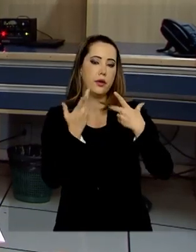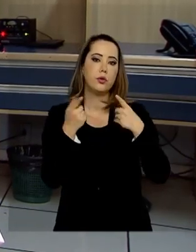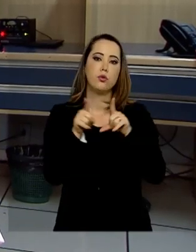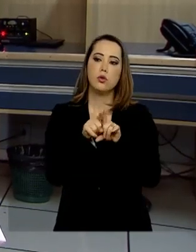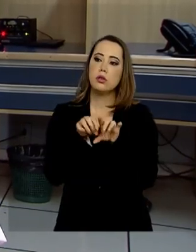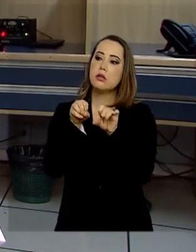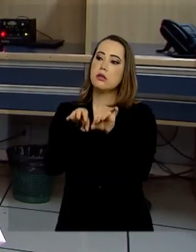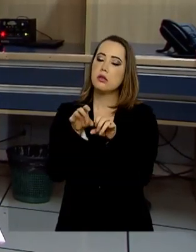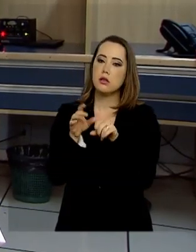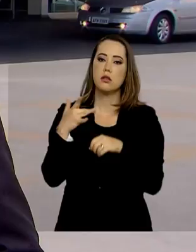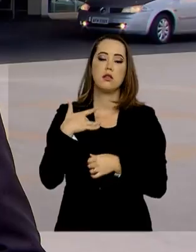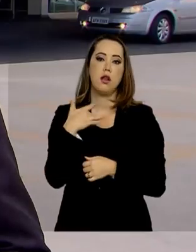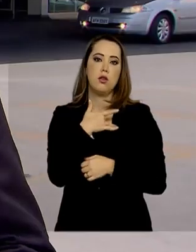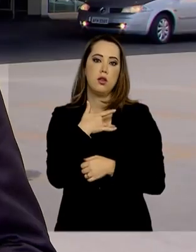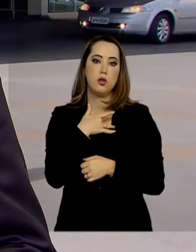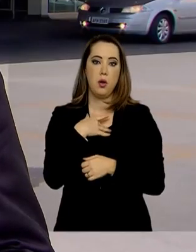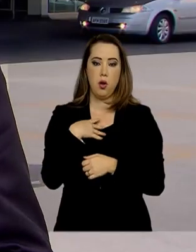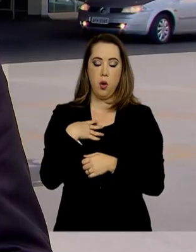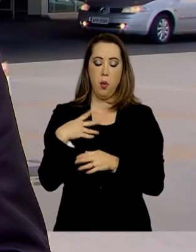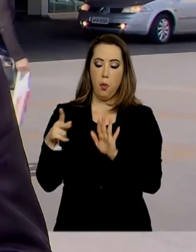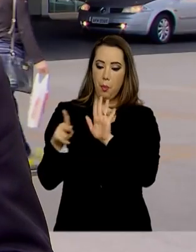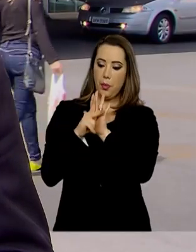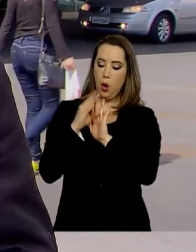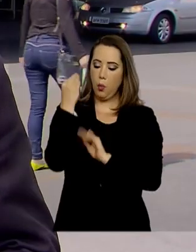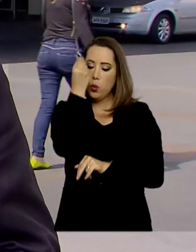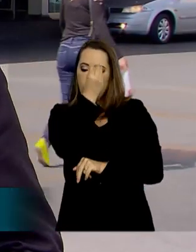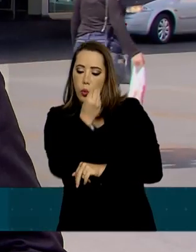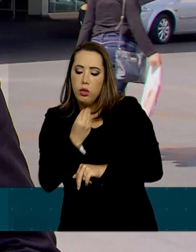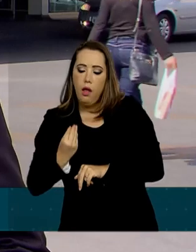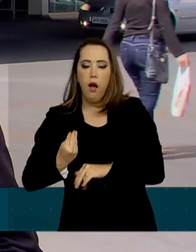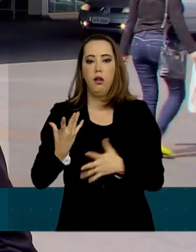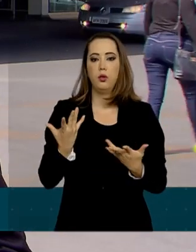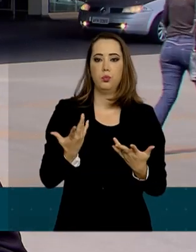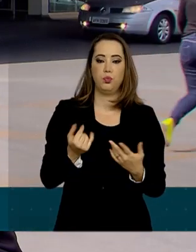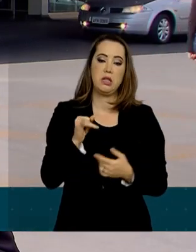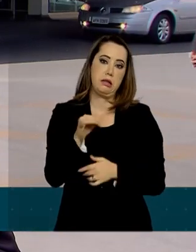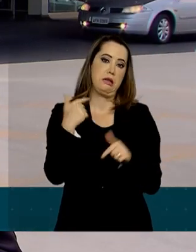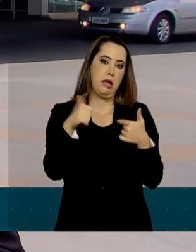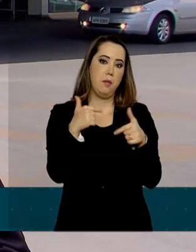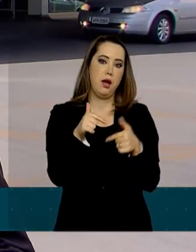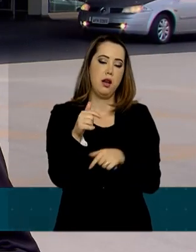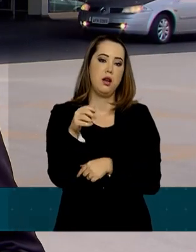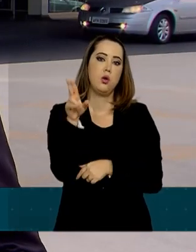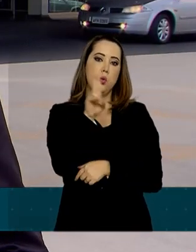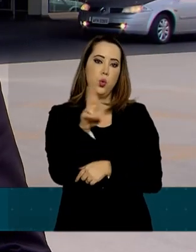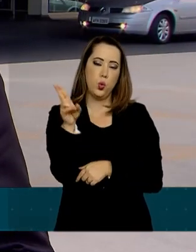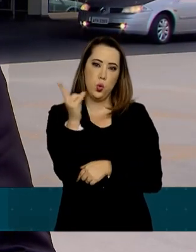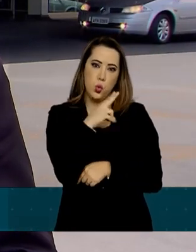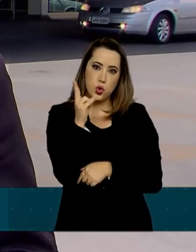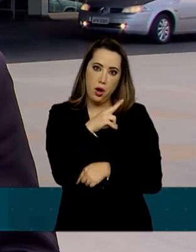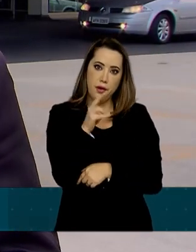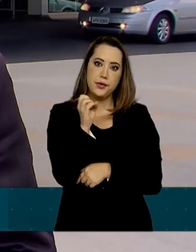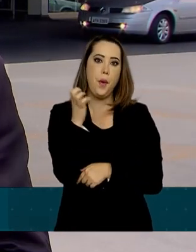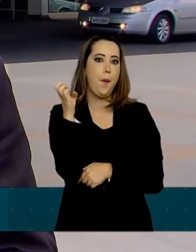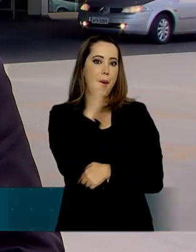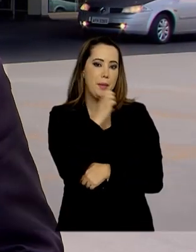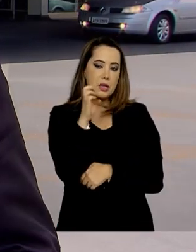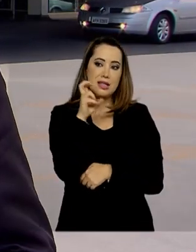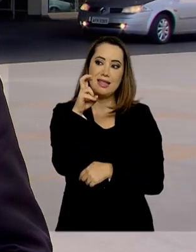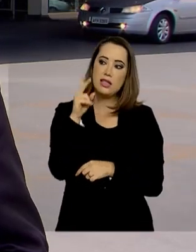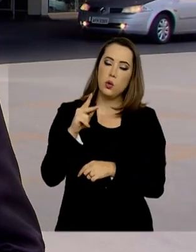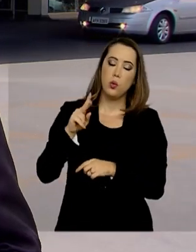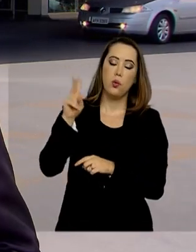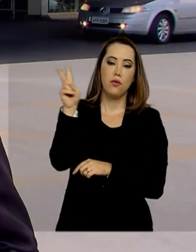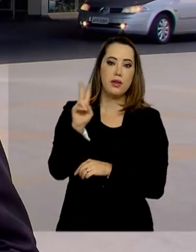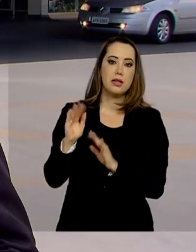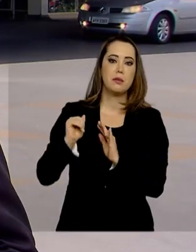saúde para esse autocuidado. Segundo especialistas, quem trabalha com urgência e emergência tem cinco vezes mais chances de adquirir um